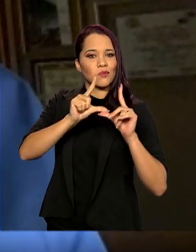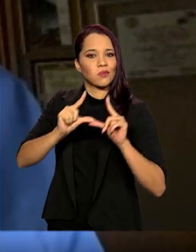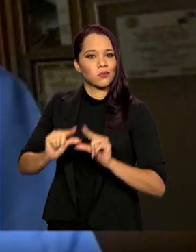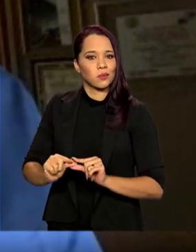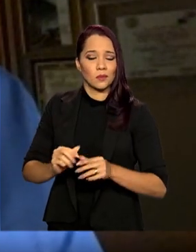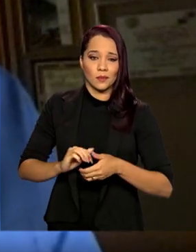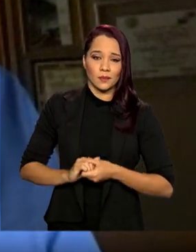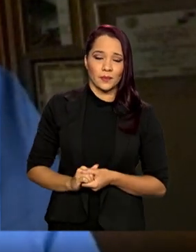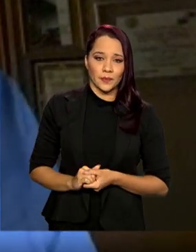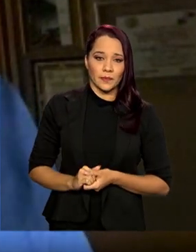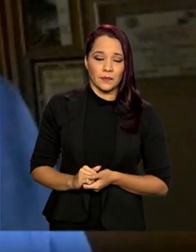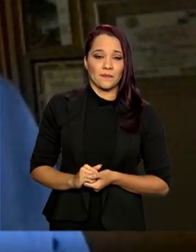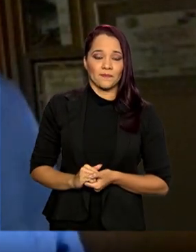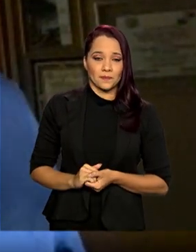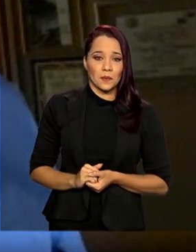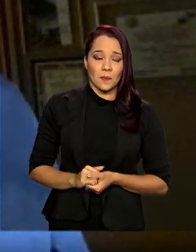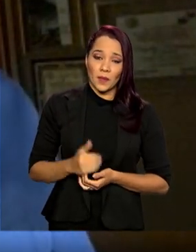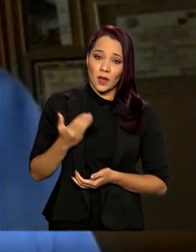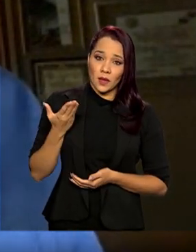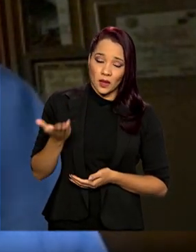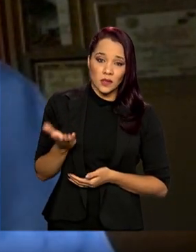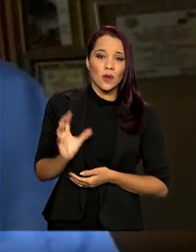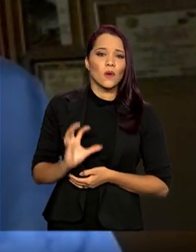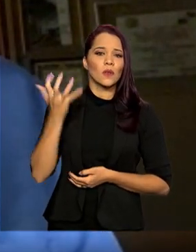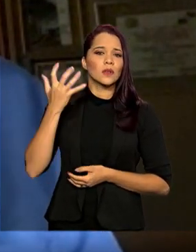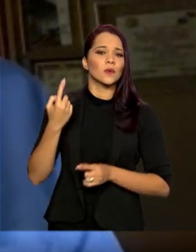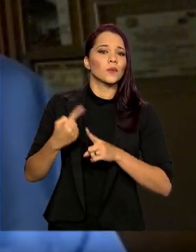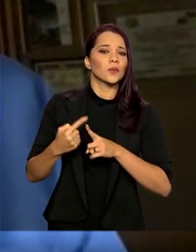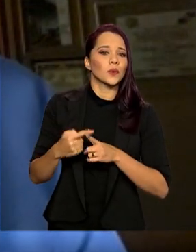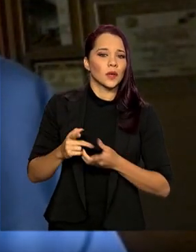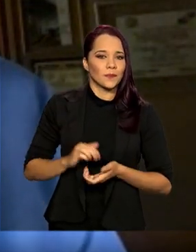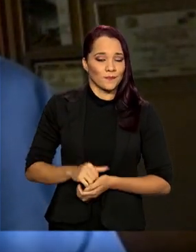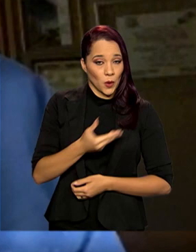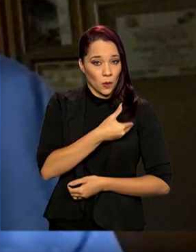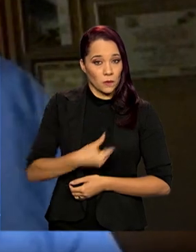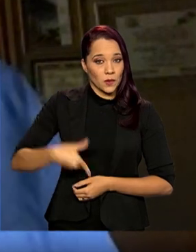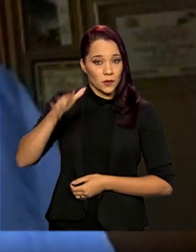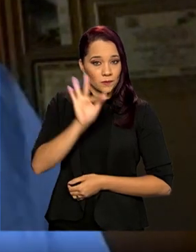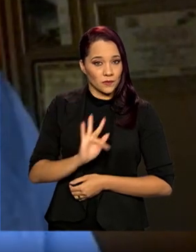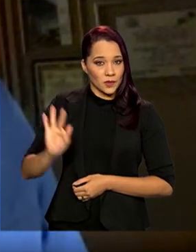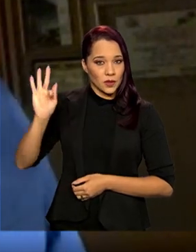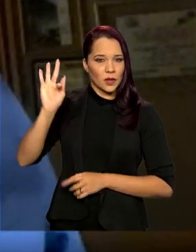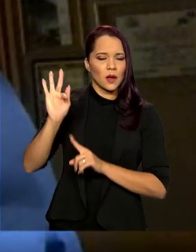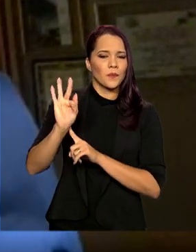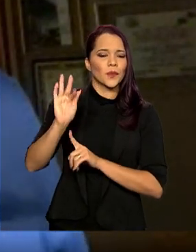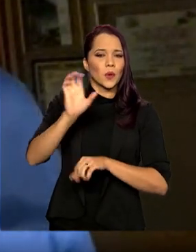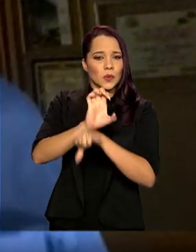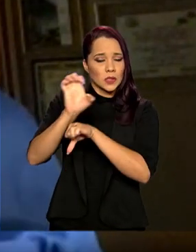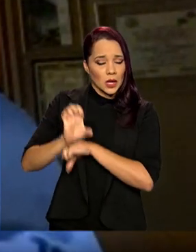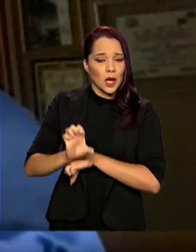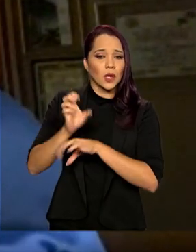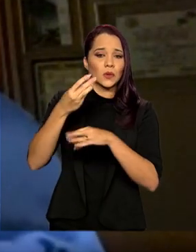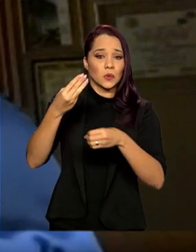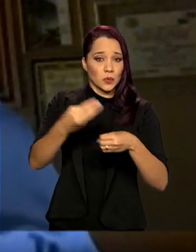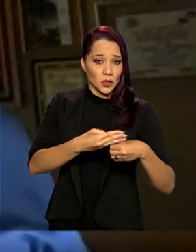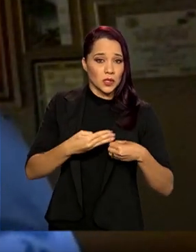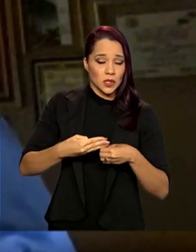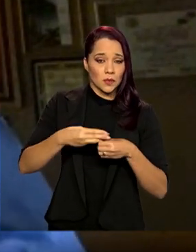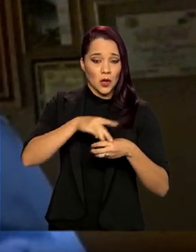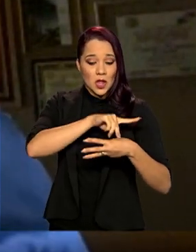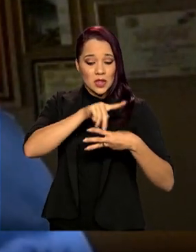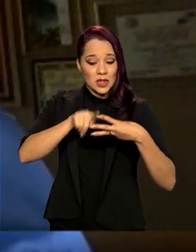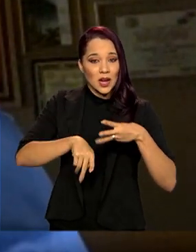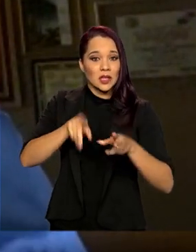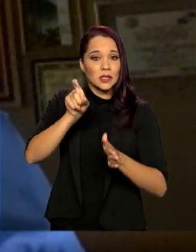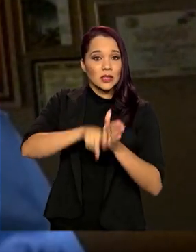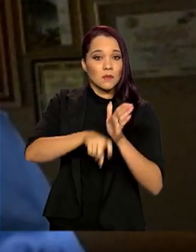Isso acabou acontecendo porque o governo federal, os estados e municípios, três tributam a